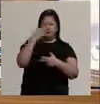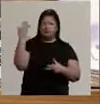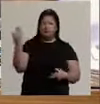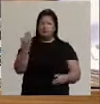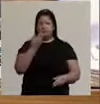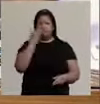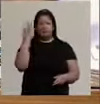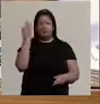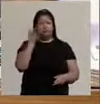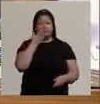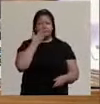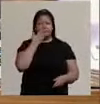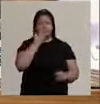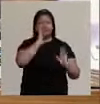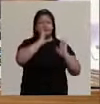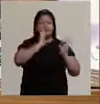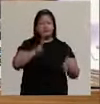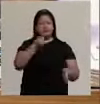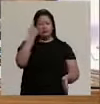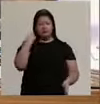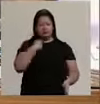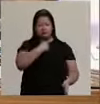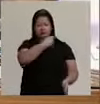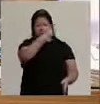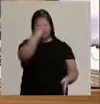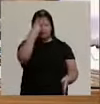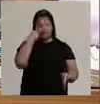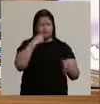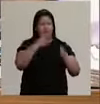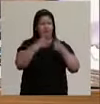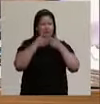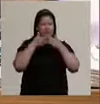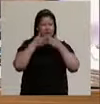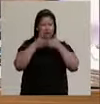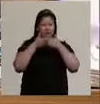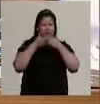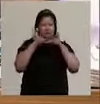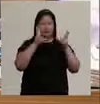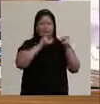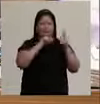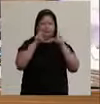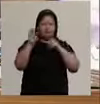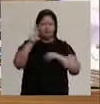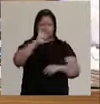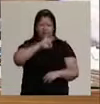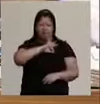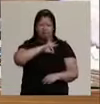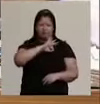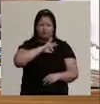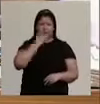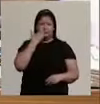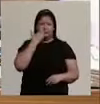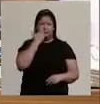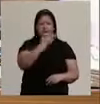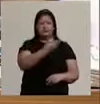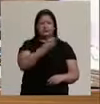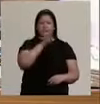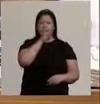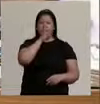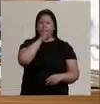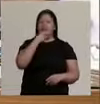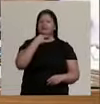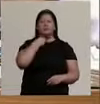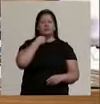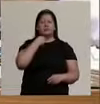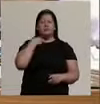Eu estou pedindo já há mais de uma hora. Por favor, conversei com o GMC, olha, só peça silêncio, porque